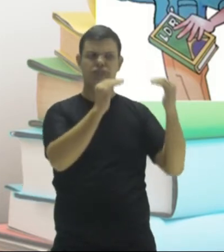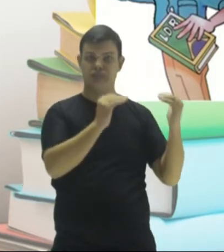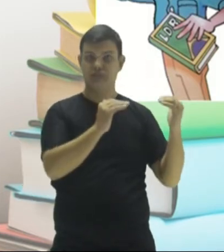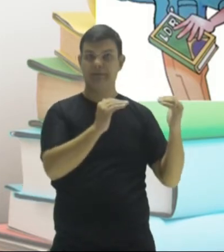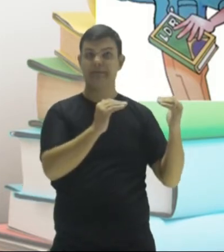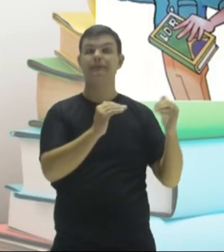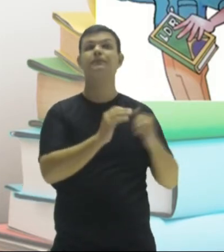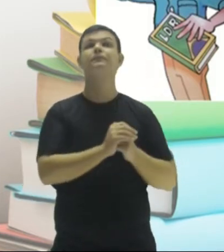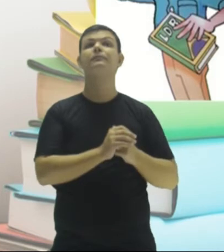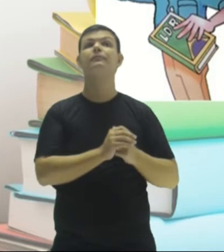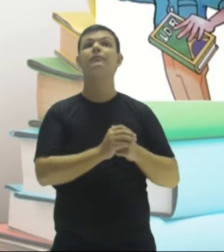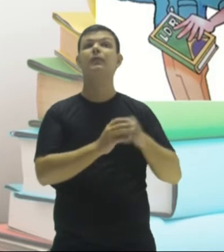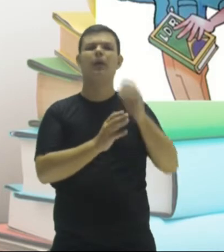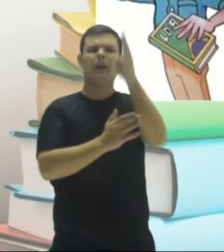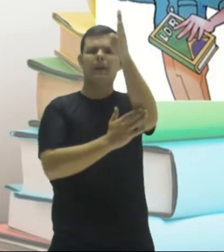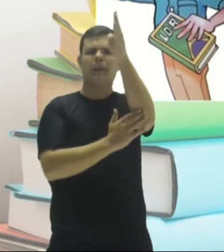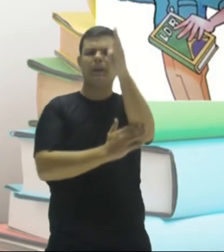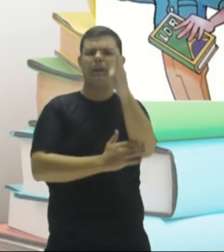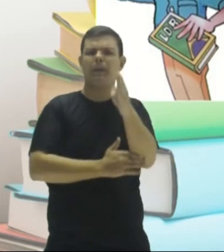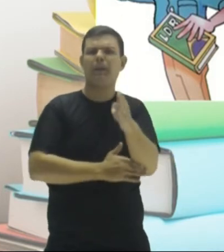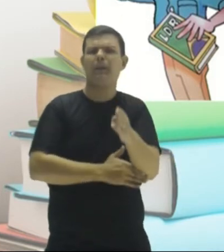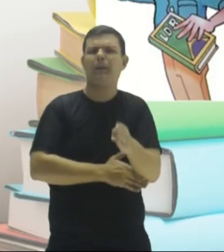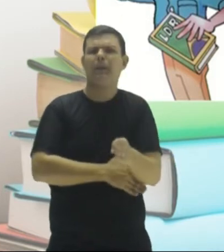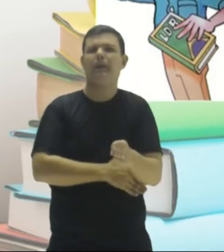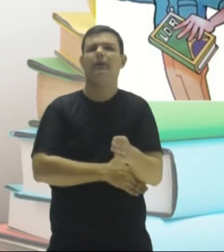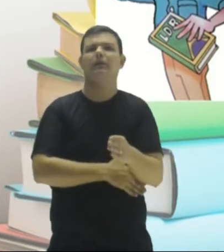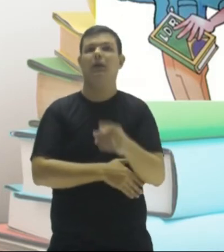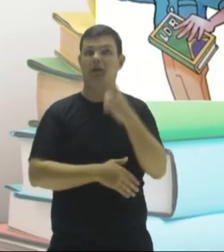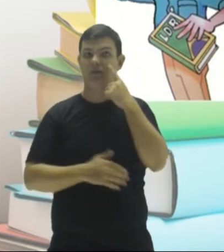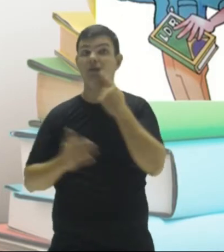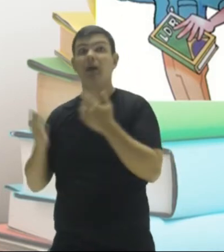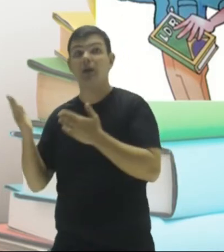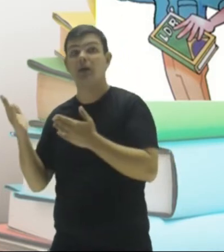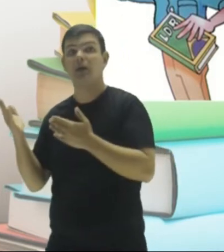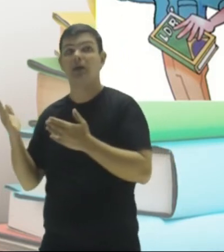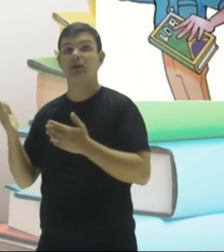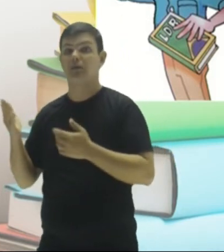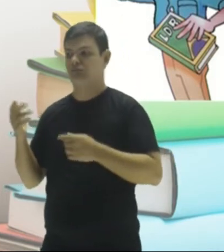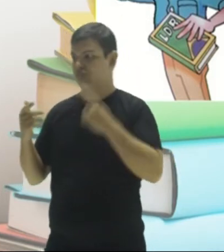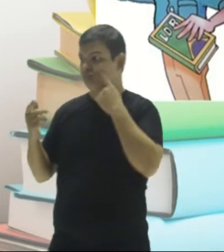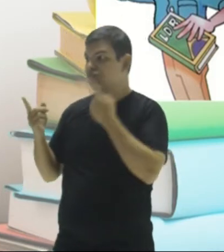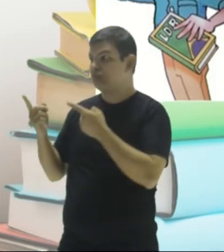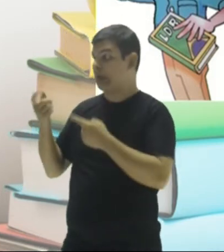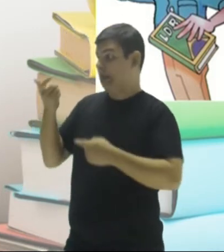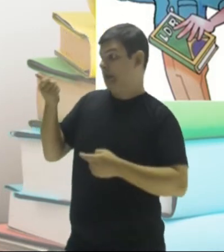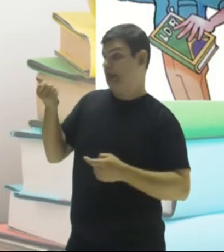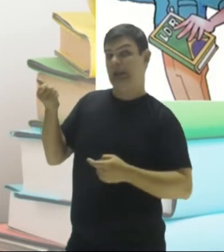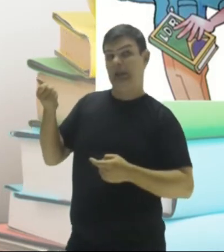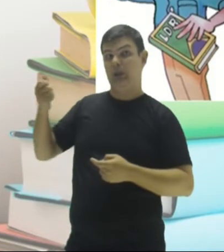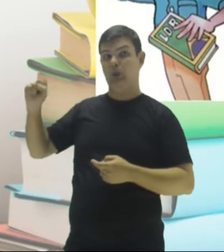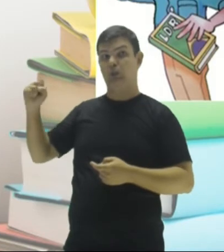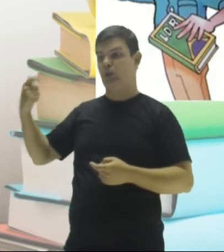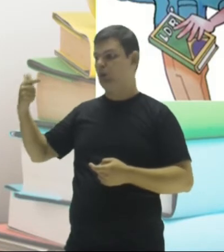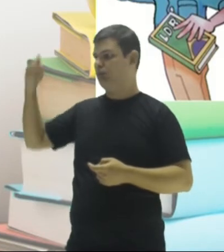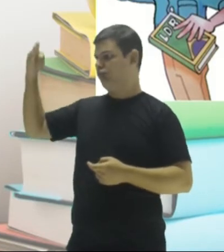e faz-se traço na vertical à direita do número. Olha lá. Não coloquei? Não fiz o traço?